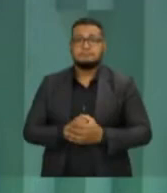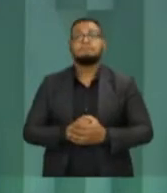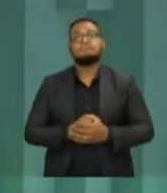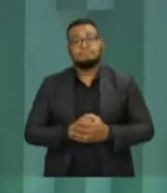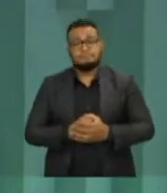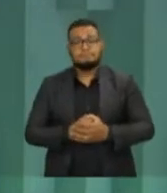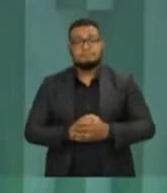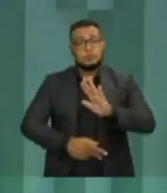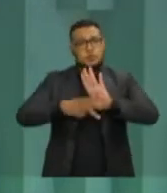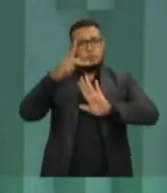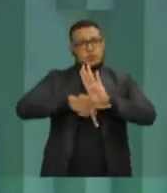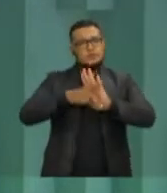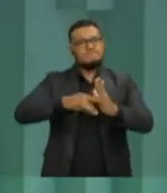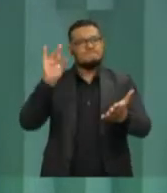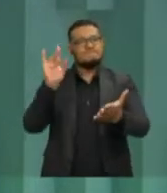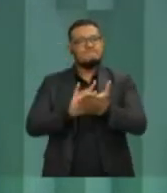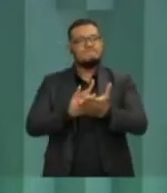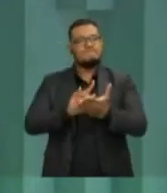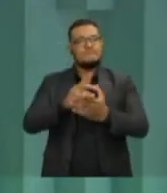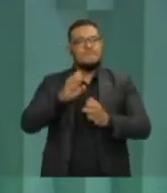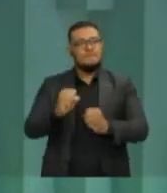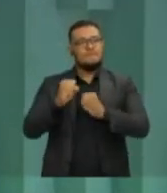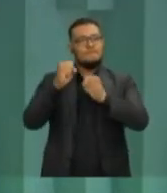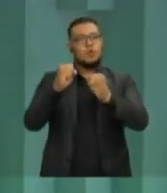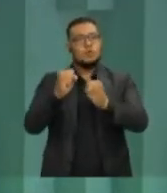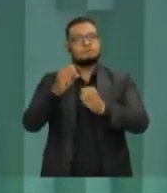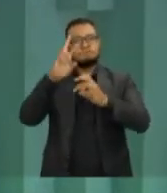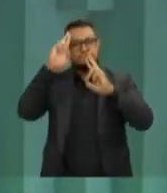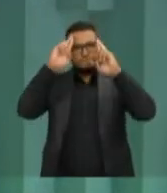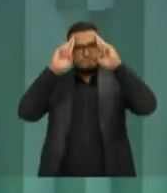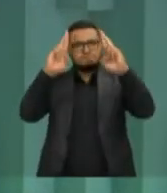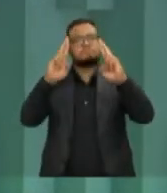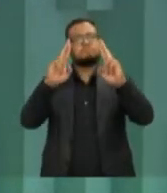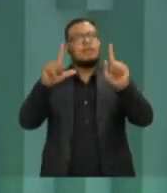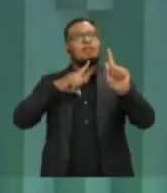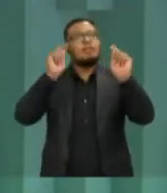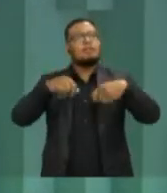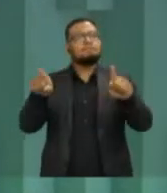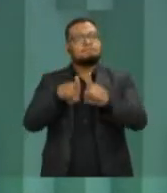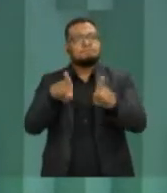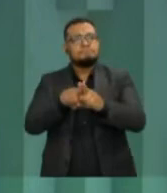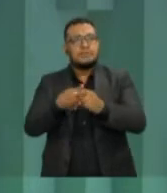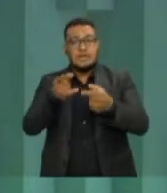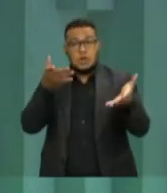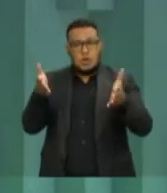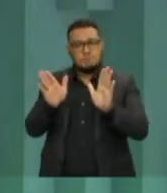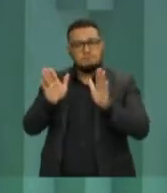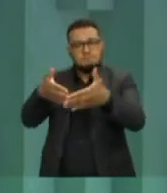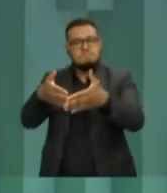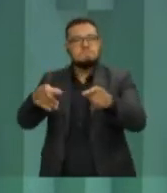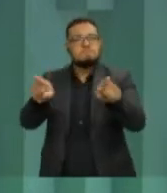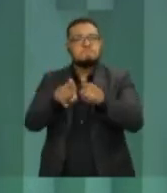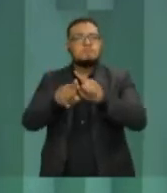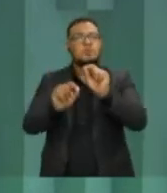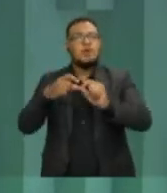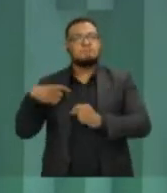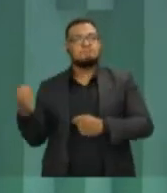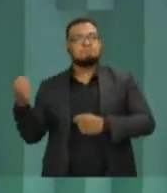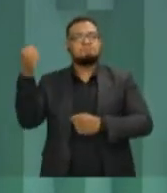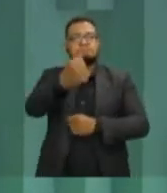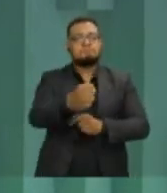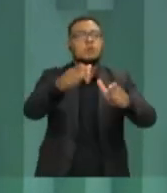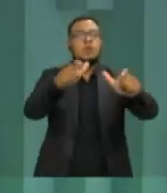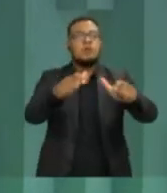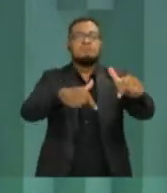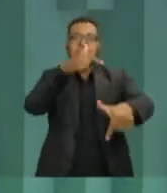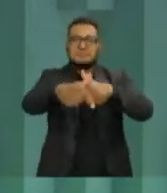programa de porte responsável que busca, além de dar a sustentação no momento, busca também inserir no mercado de trabalho, através de